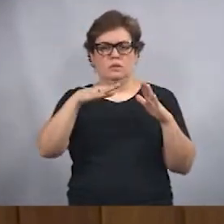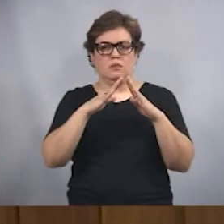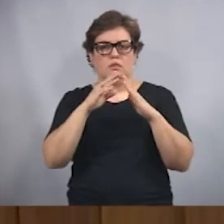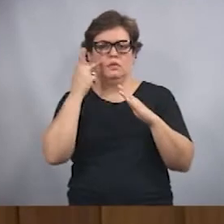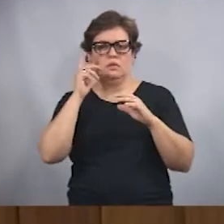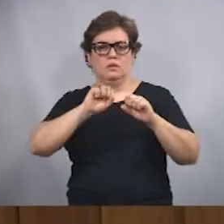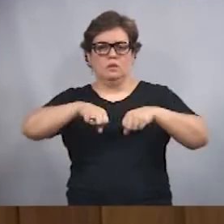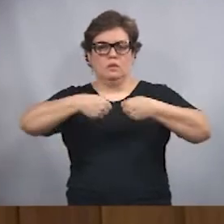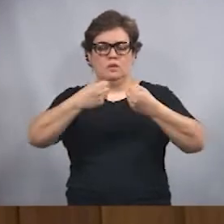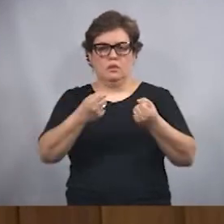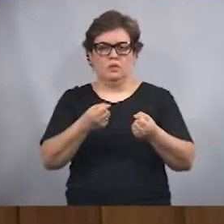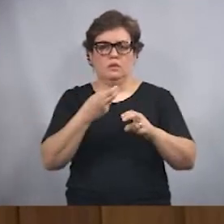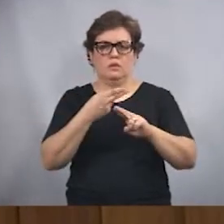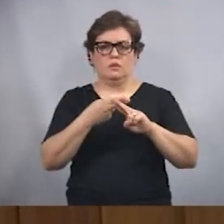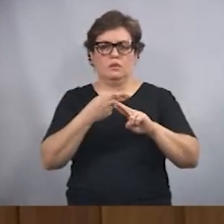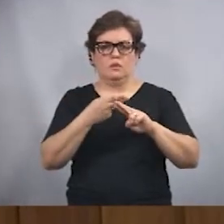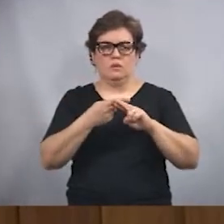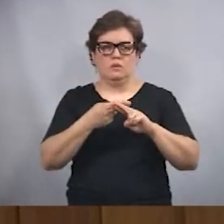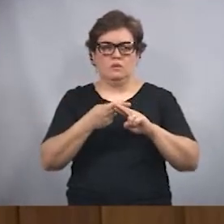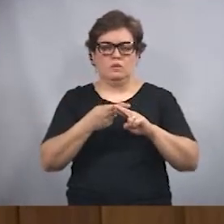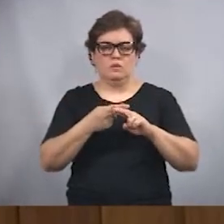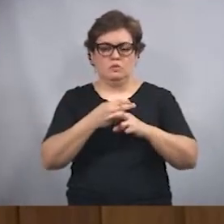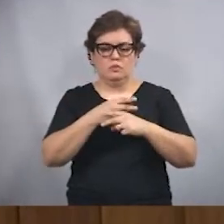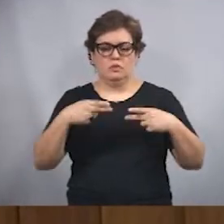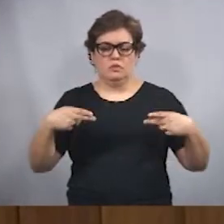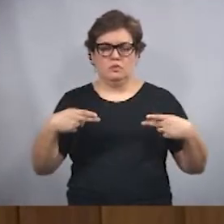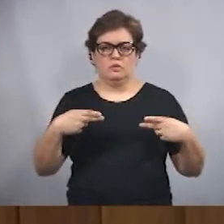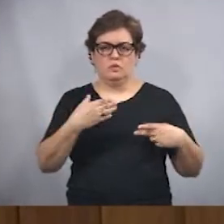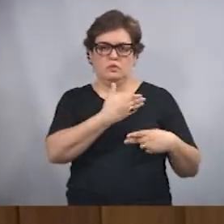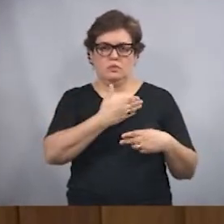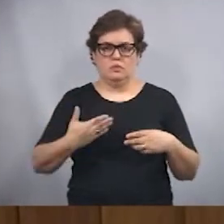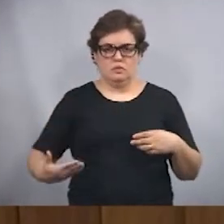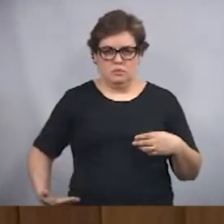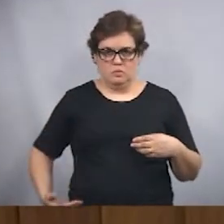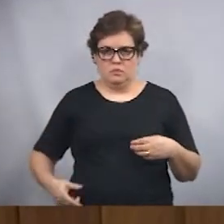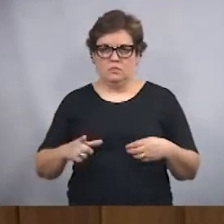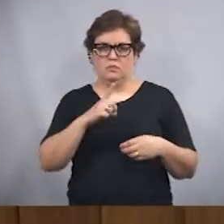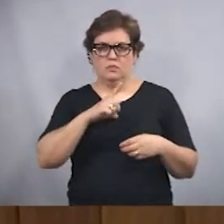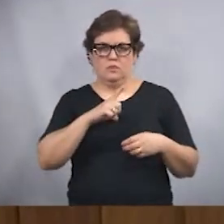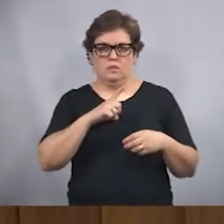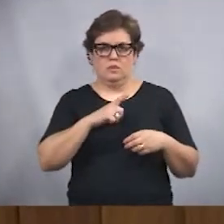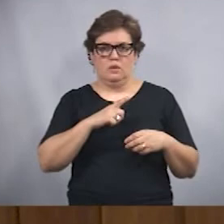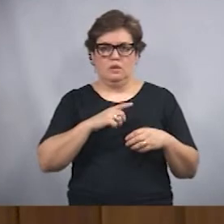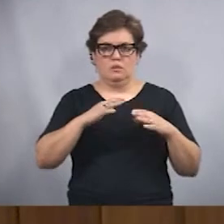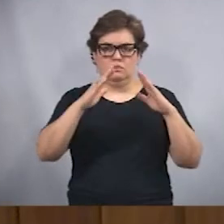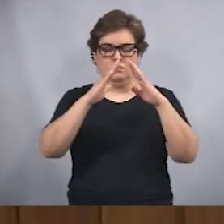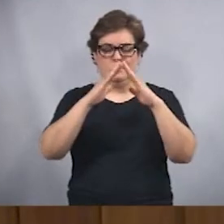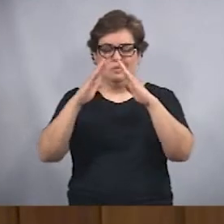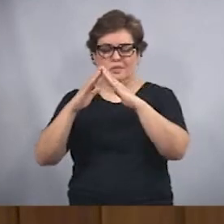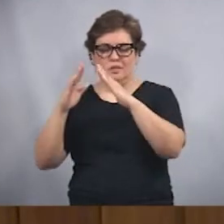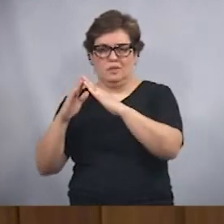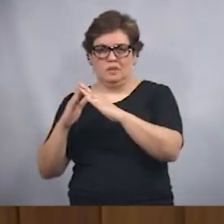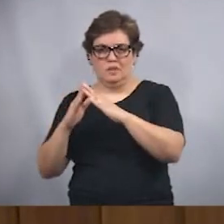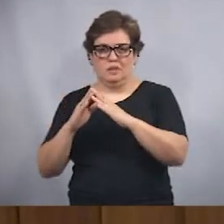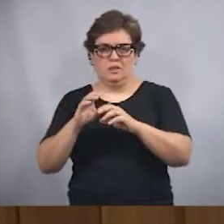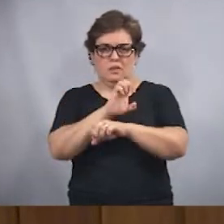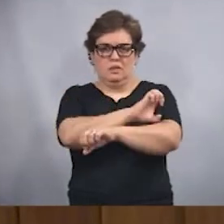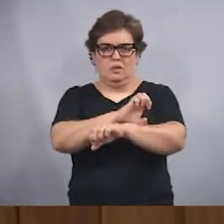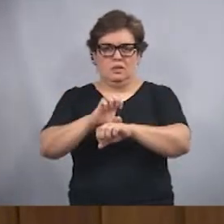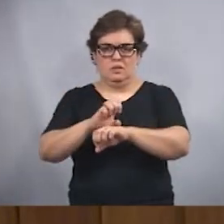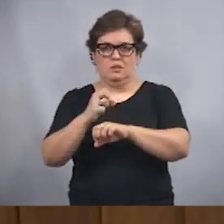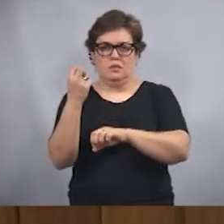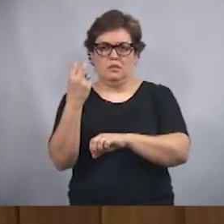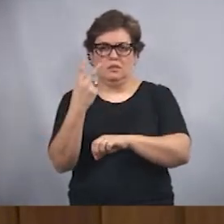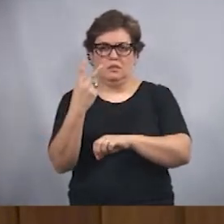desportivo Yusaburu Sasasaki, no bairro Nova Marília, à Associação Atlética São Bento de Marília. No local,